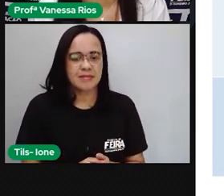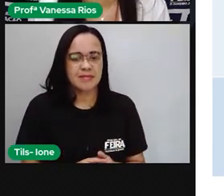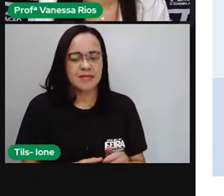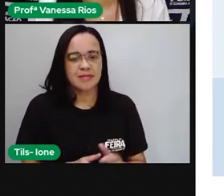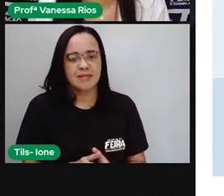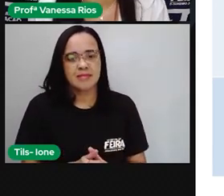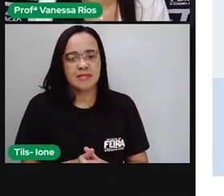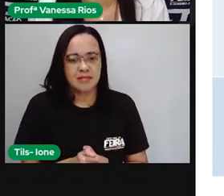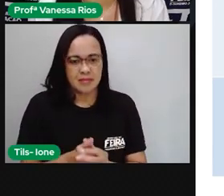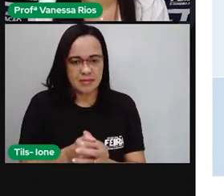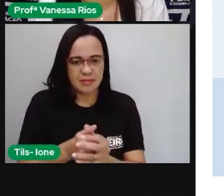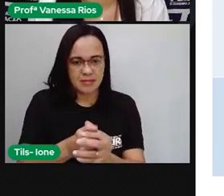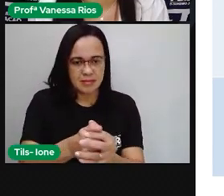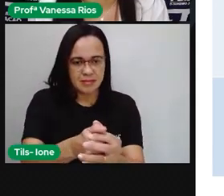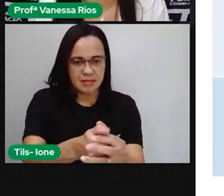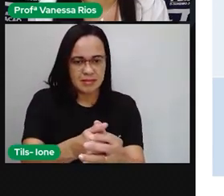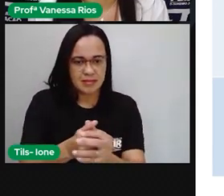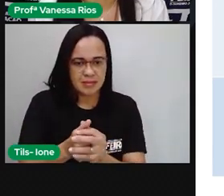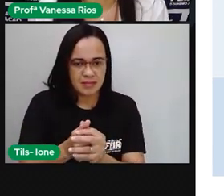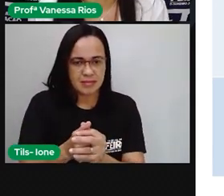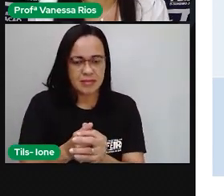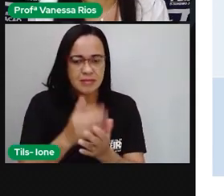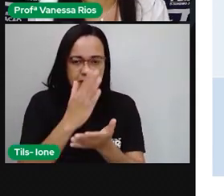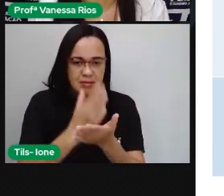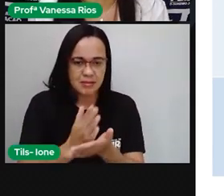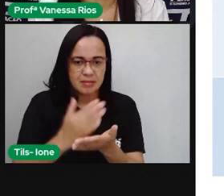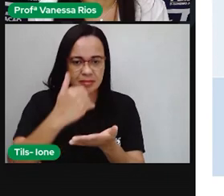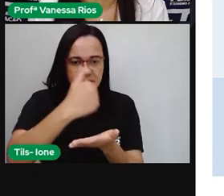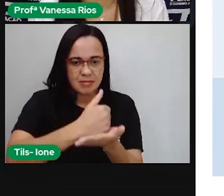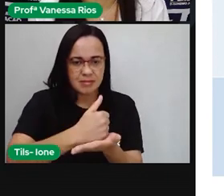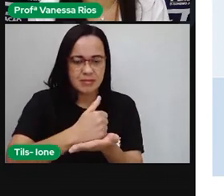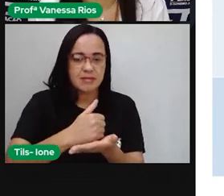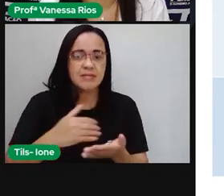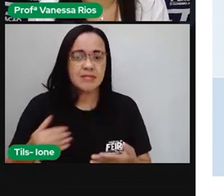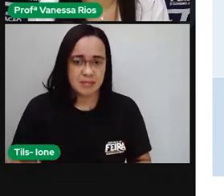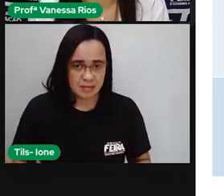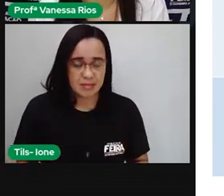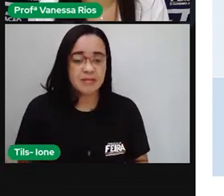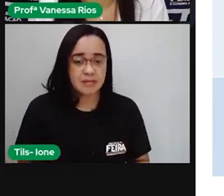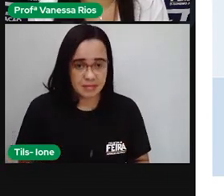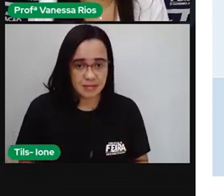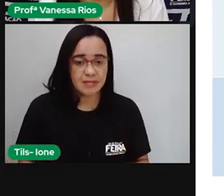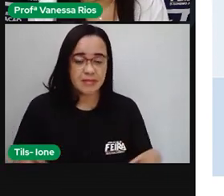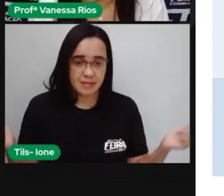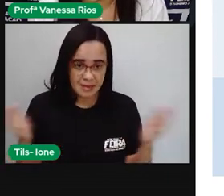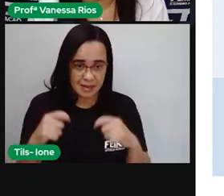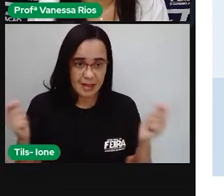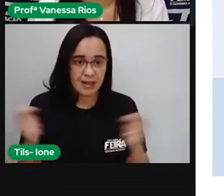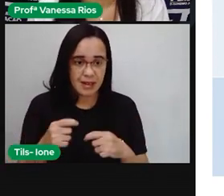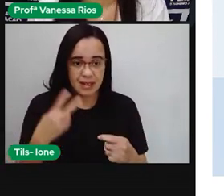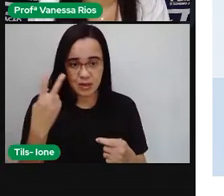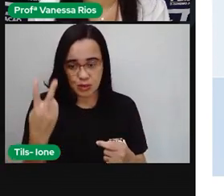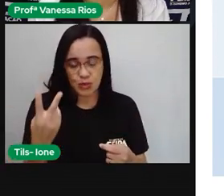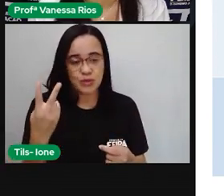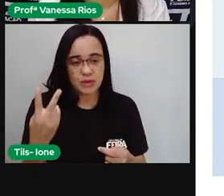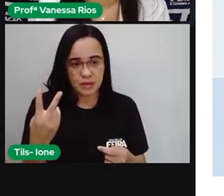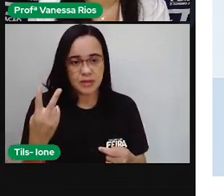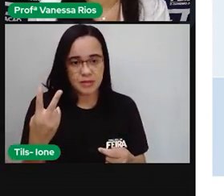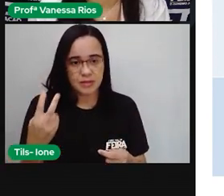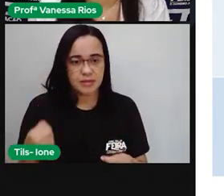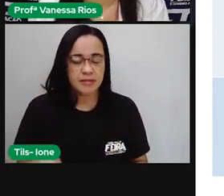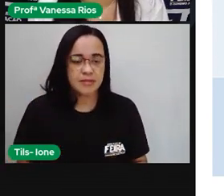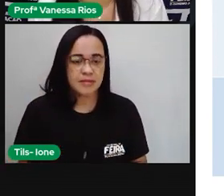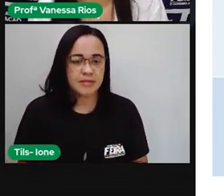E aí a gente consegue dividir a tartaruga assim, ao meio, aí em duas partes e a gente